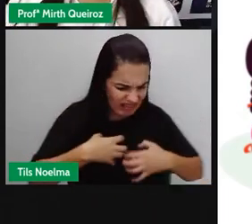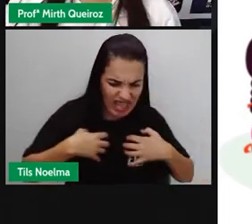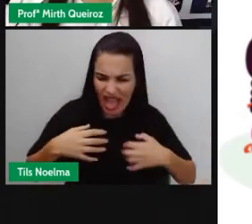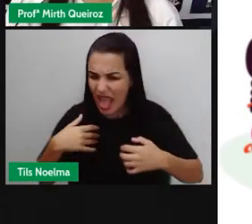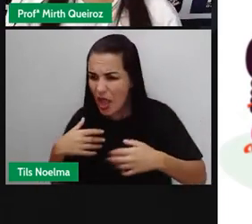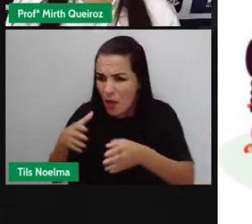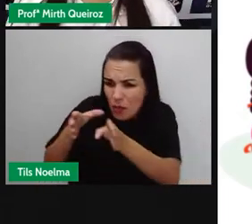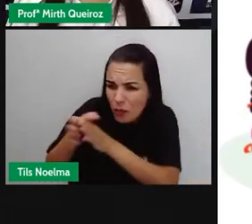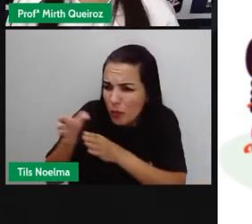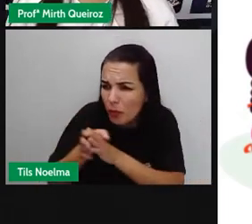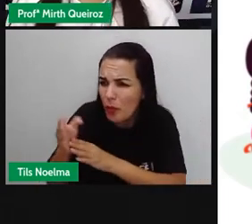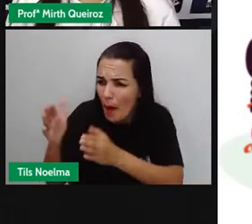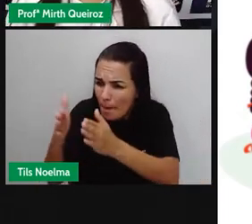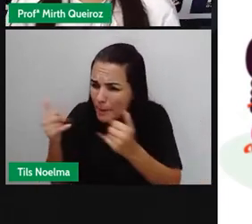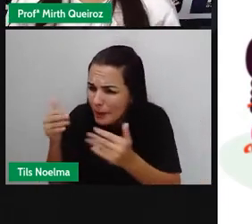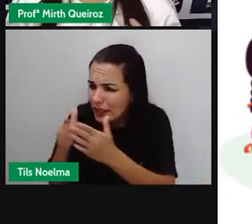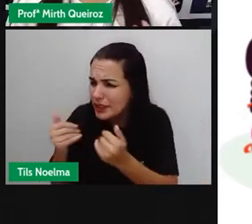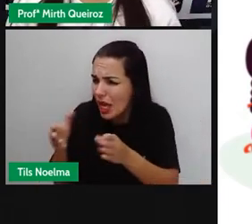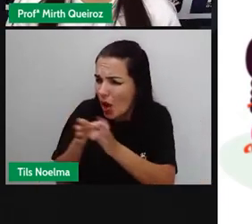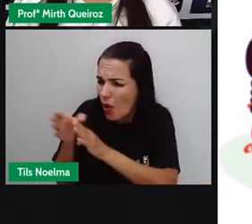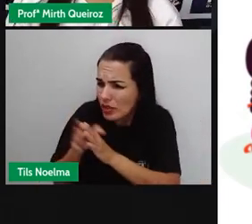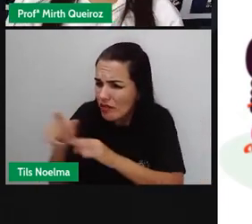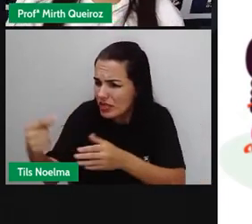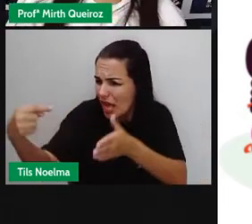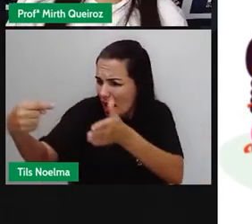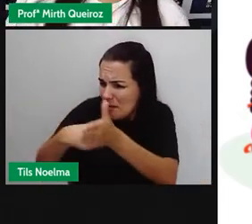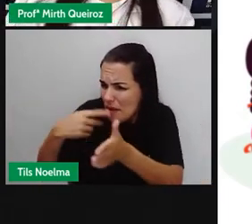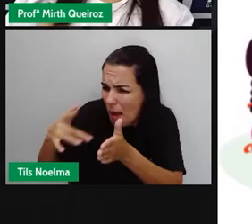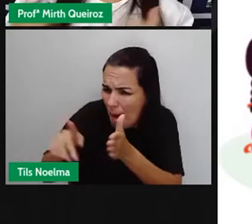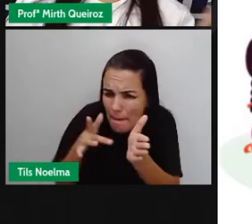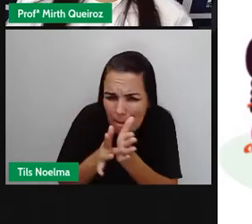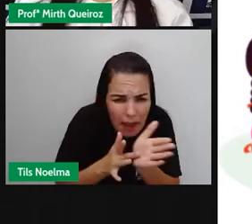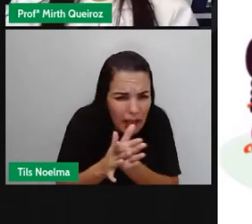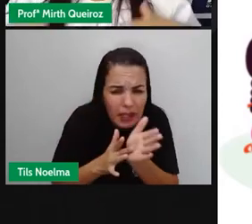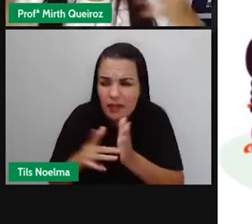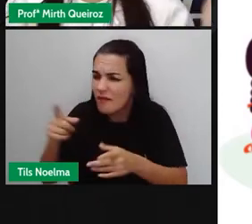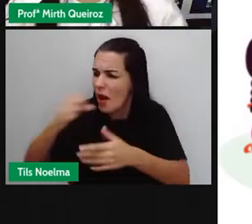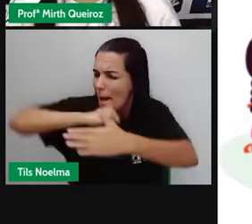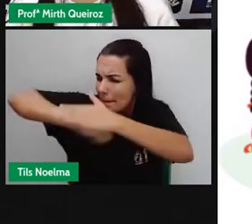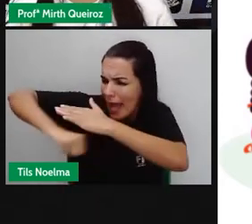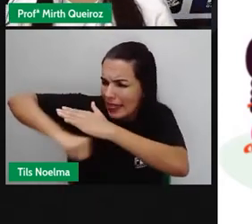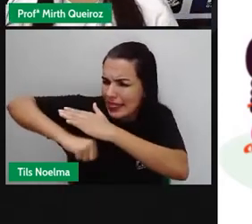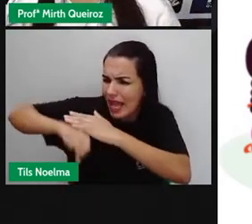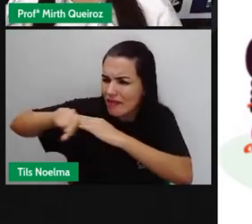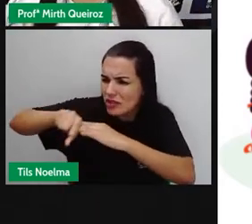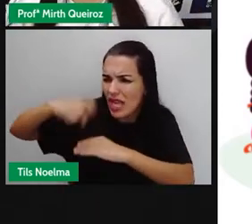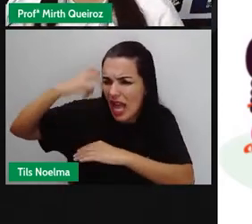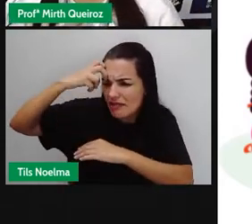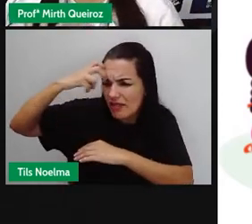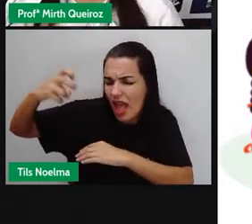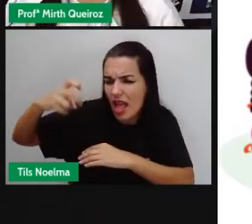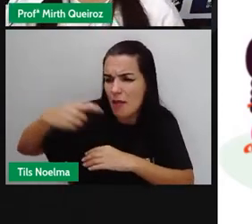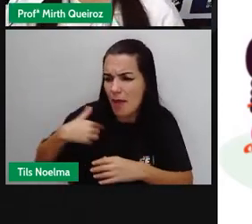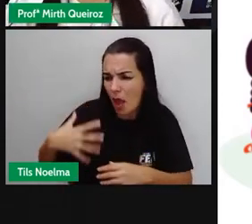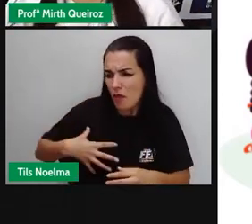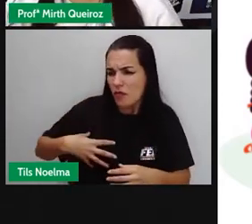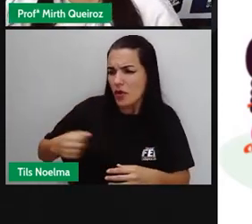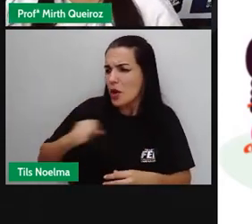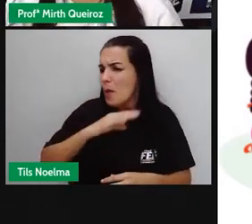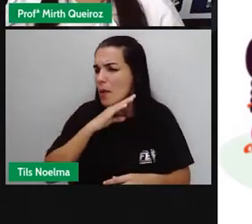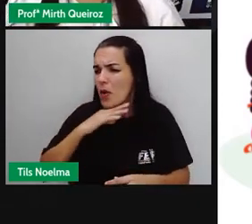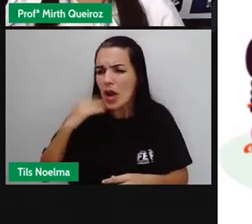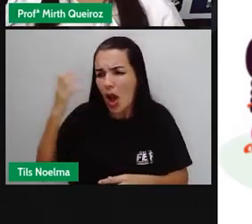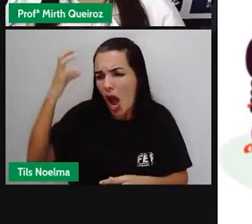consultei o sábio, ele me enganou, ele me enganou, vamos mandar matar esse sábio. Meu filho morreu por culpa